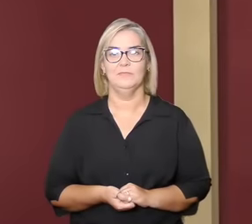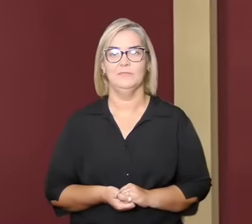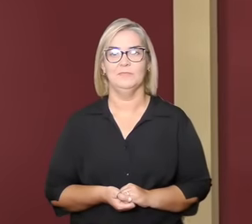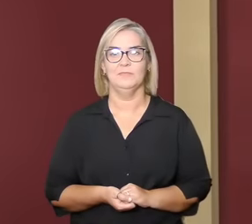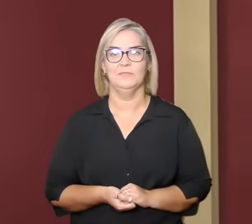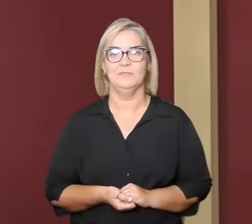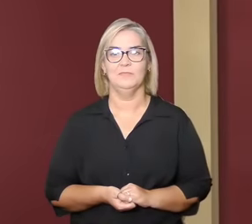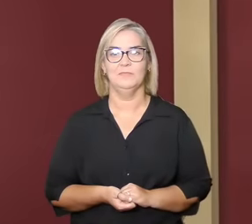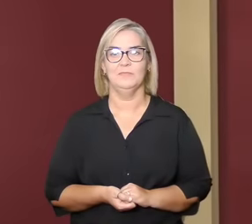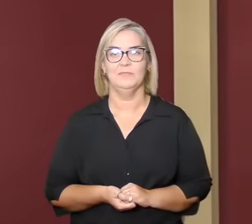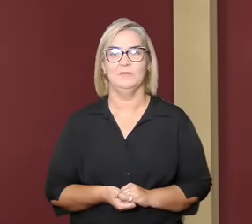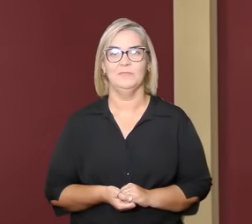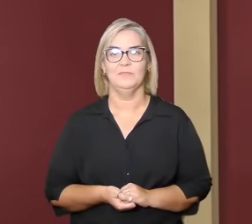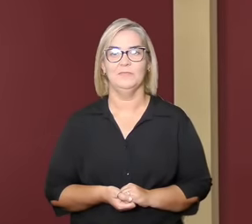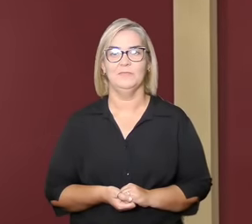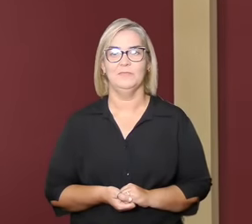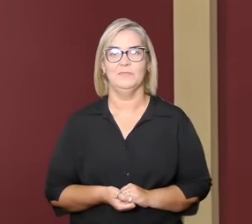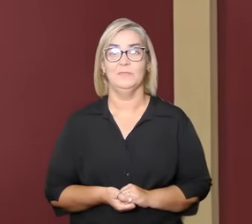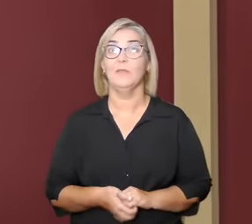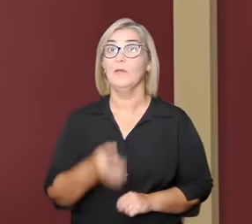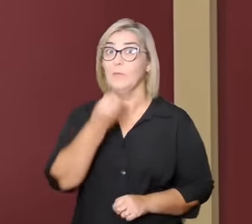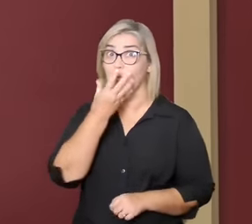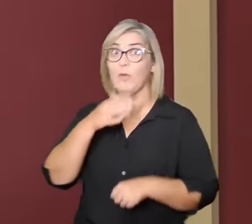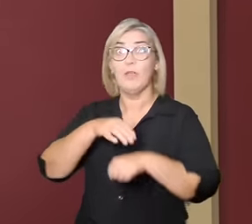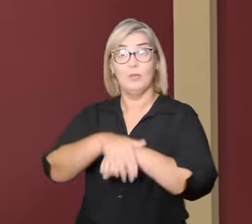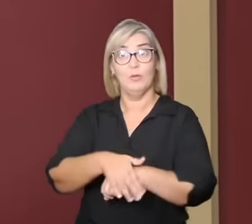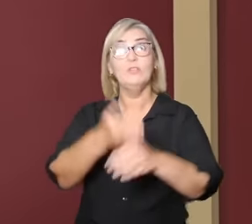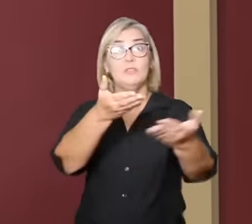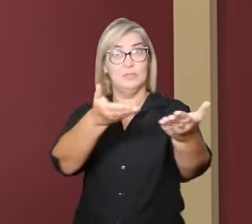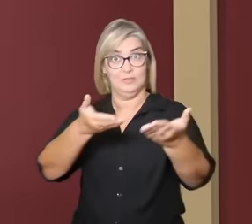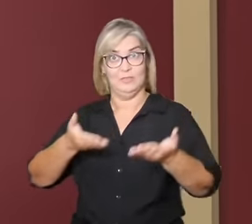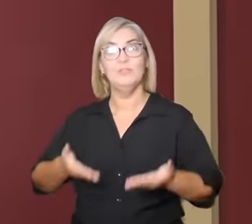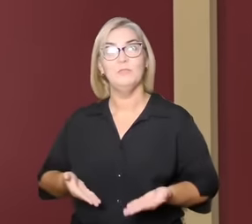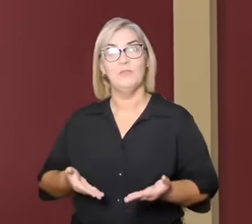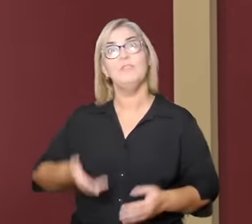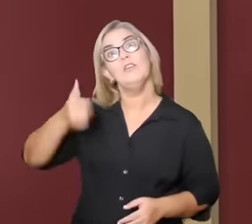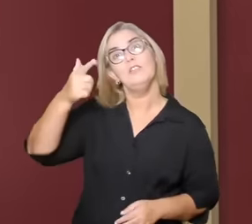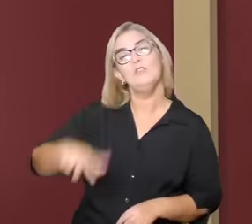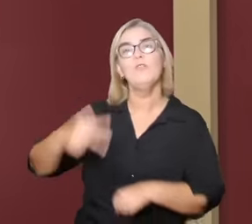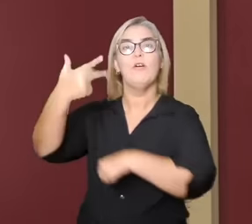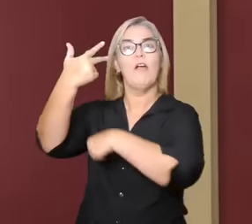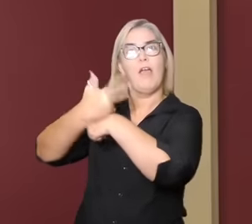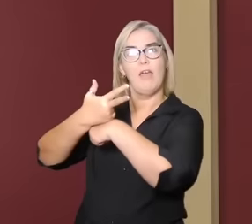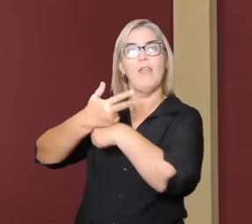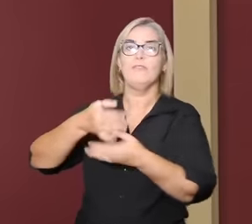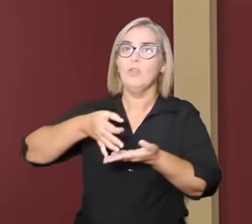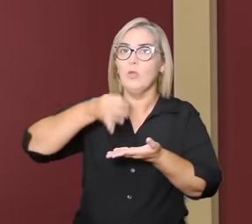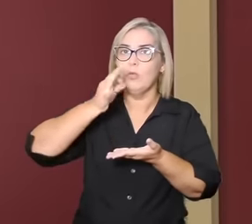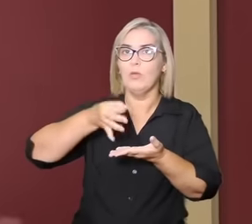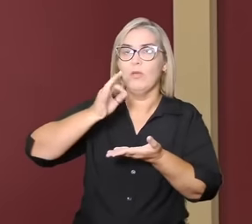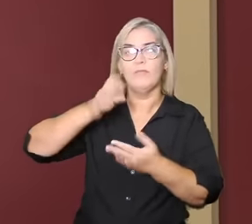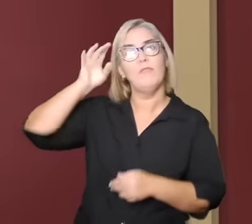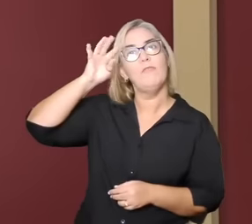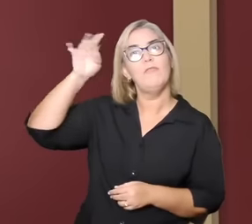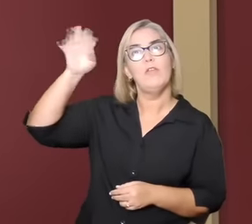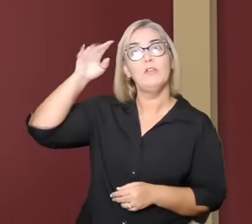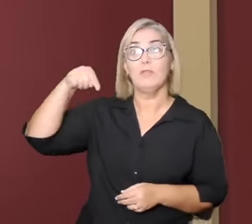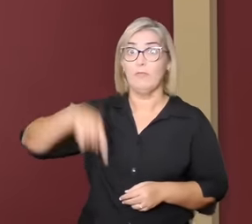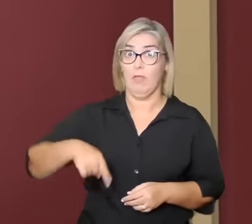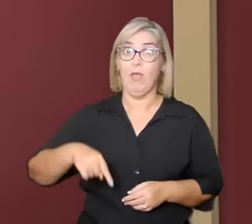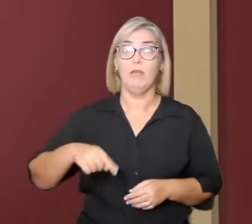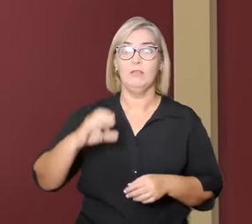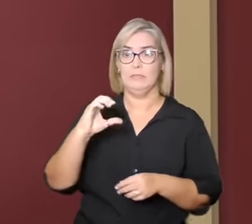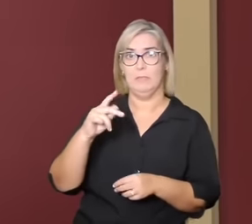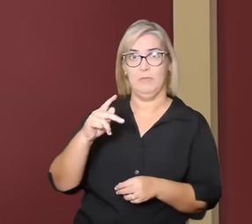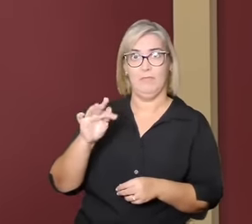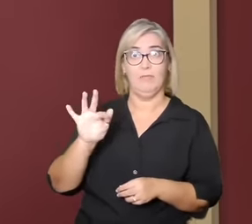CPFL Boa noite. Sejam bem-vindos a mais uma gravação do Café Filosófico CPFL. Primeira gravação do ano de